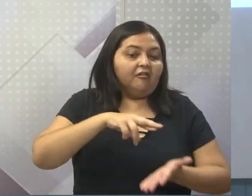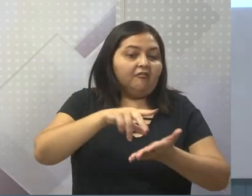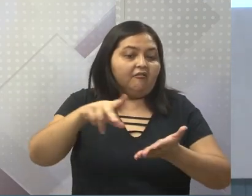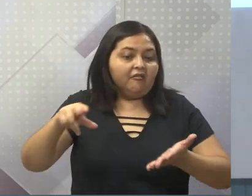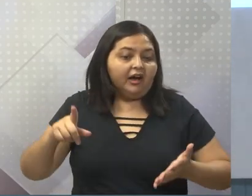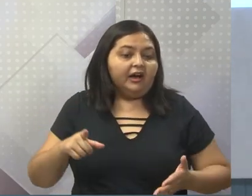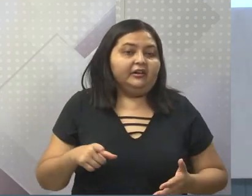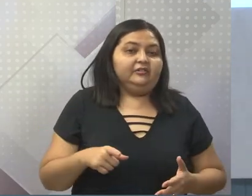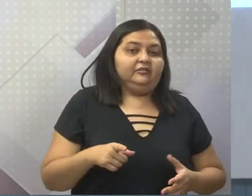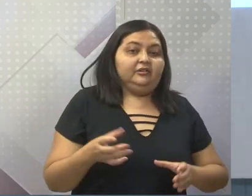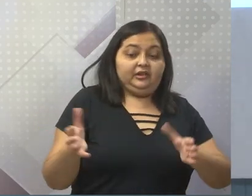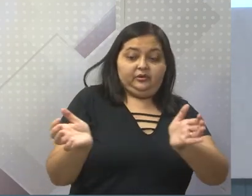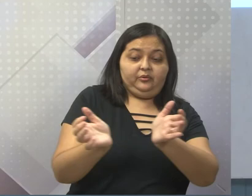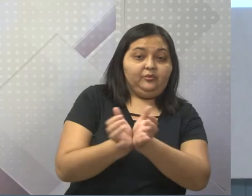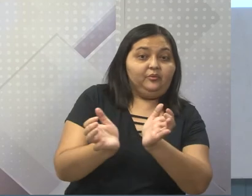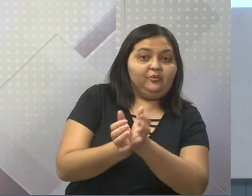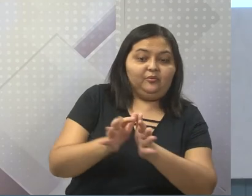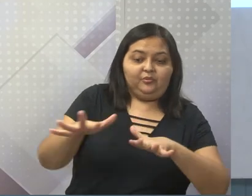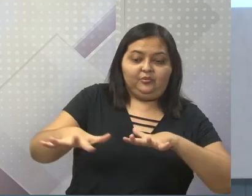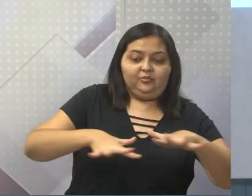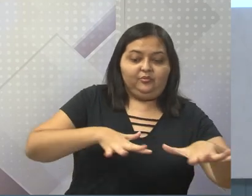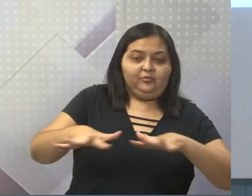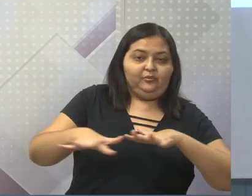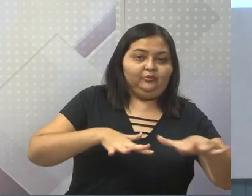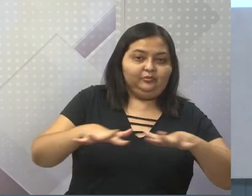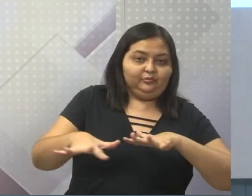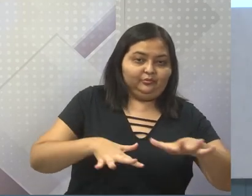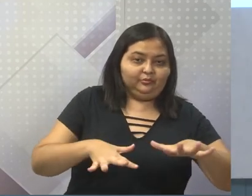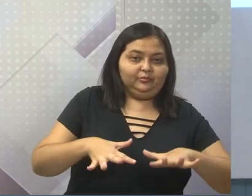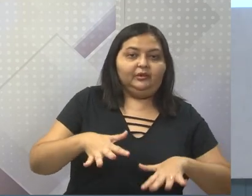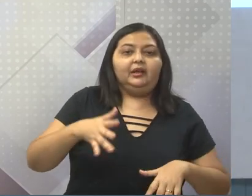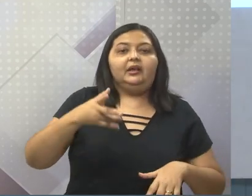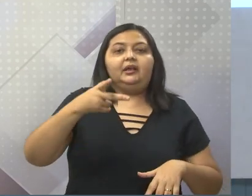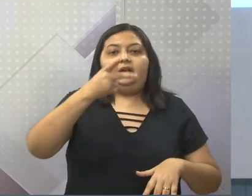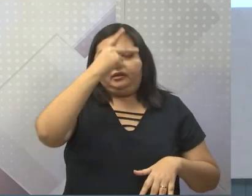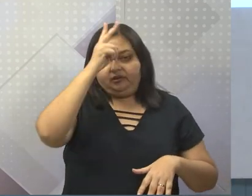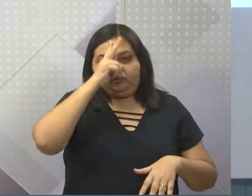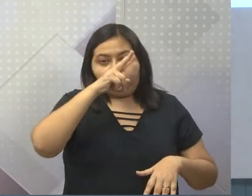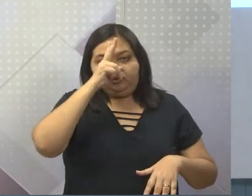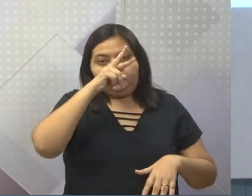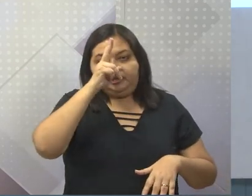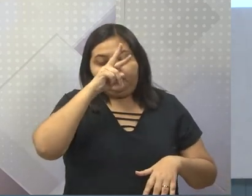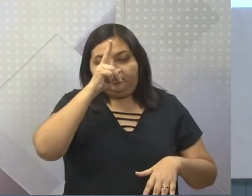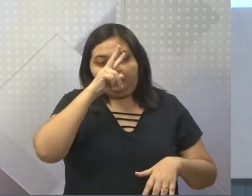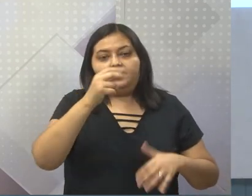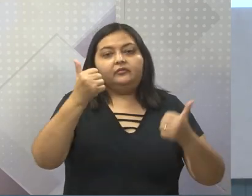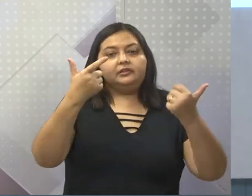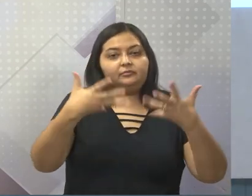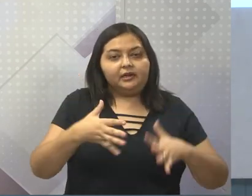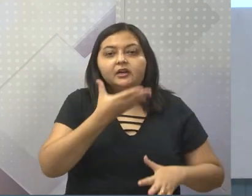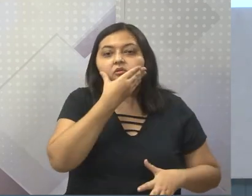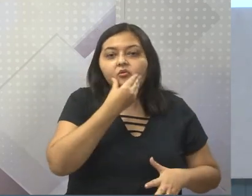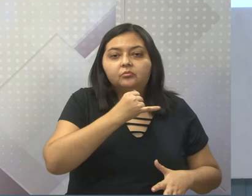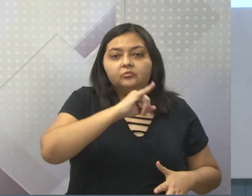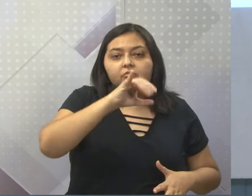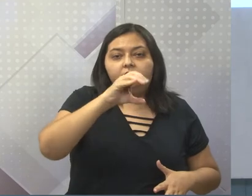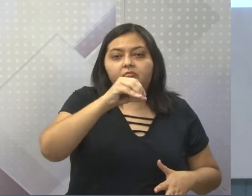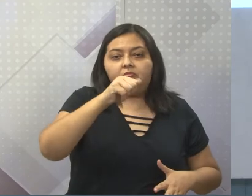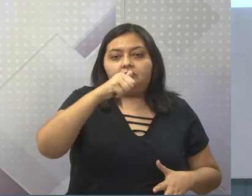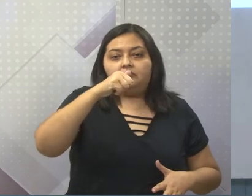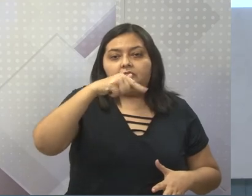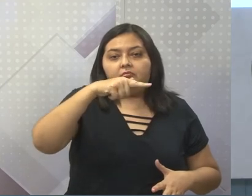Ele fazia parte também do movimento. Há muitos historiadores, e a gente vai encontrar em alguns livros, que vai dizer que ele fazia parte do movimento. Mas foi o que ele fez.